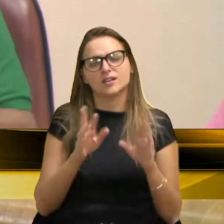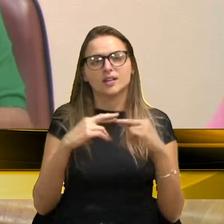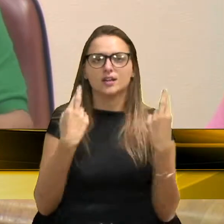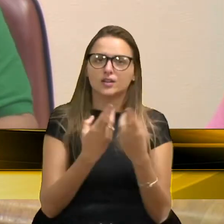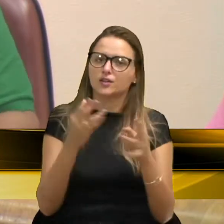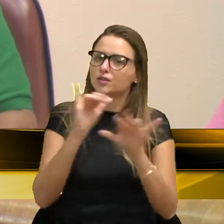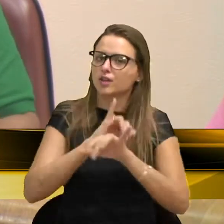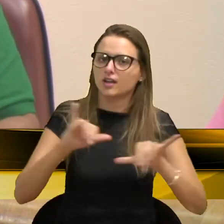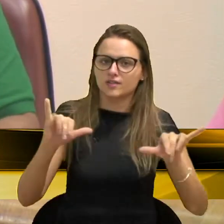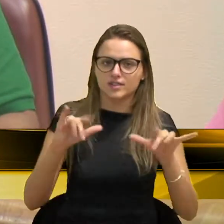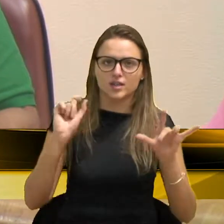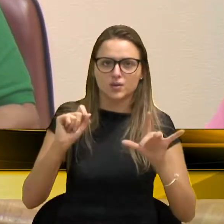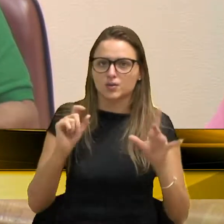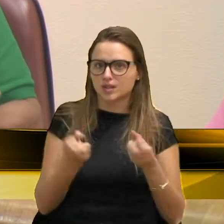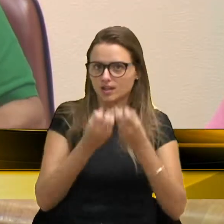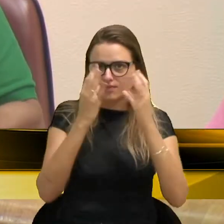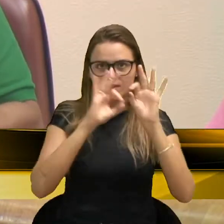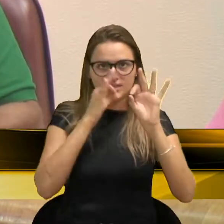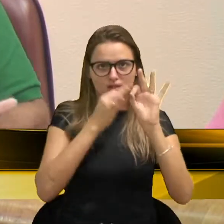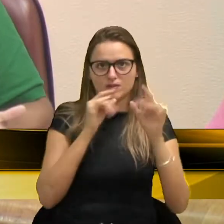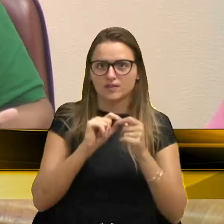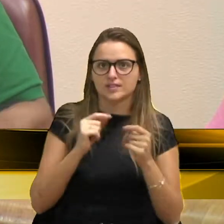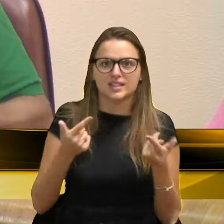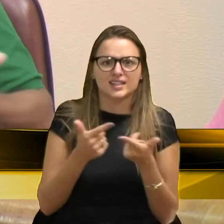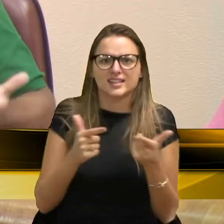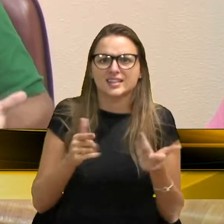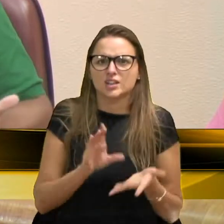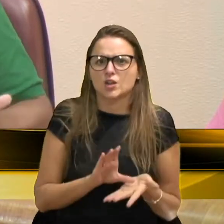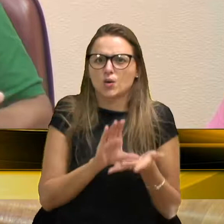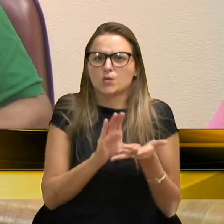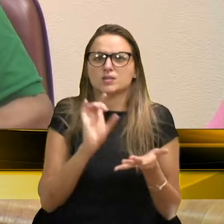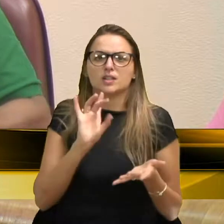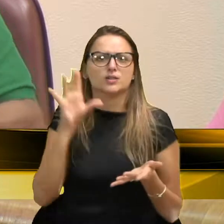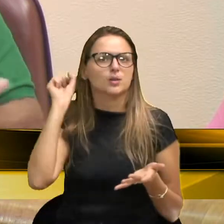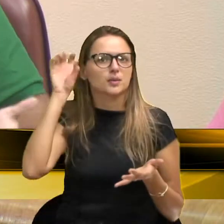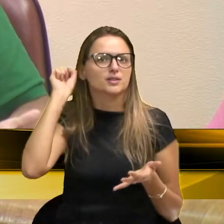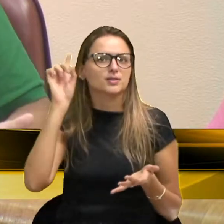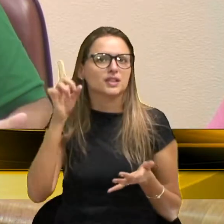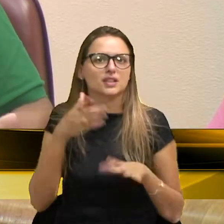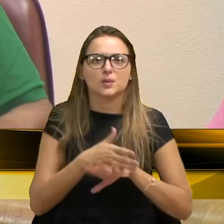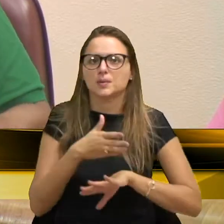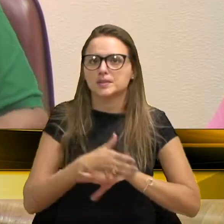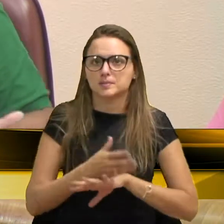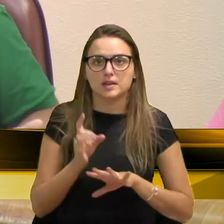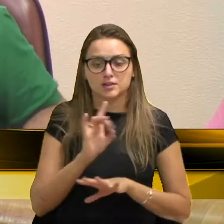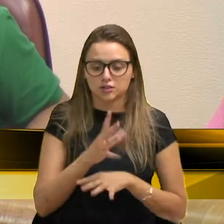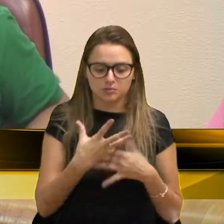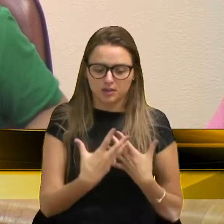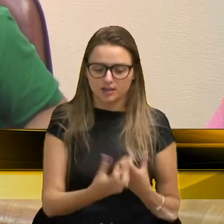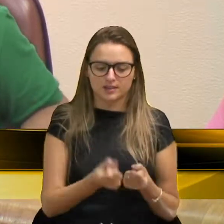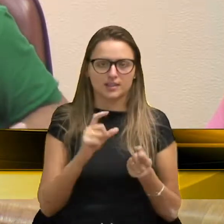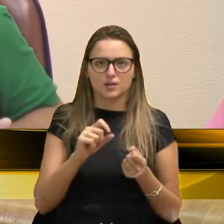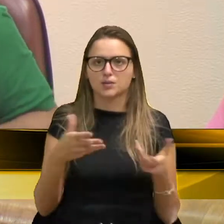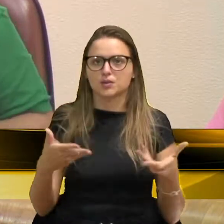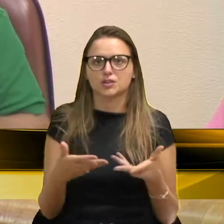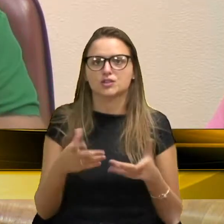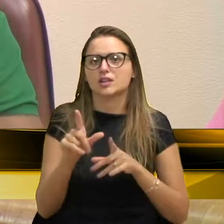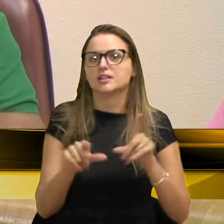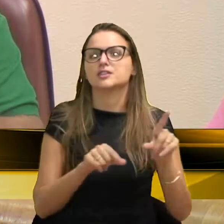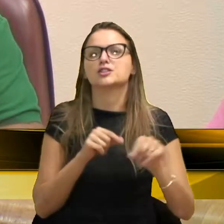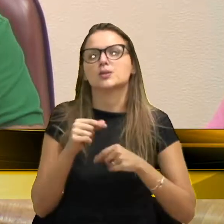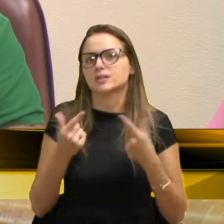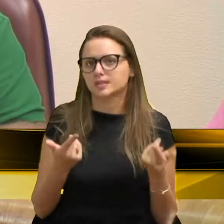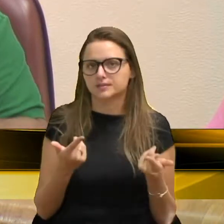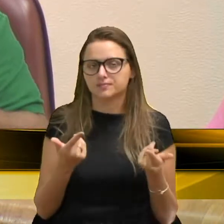aquilo que a festa da uva, ia fazer, não foi para, quer dizer, conselho consultivo, para ouvir, e para acatar, aquilo que já estava decidido, e me